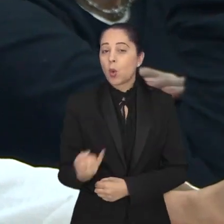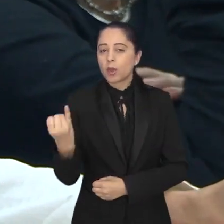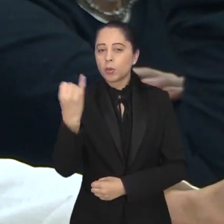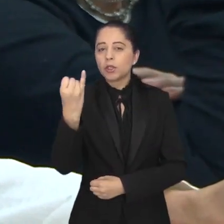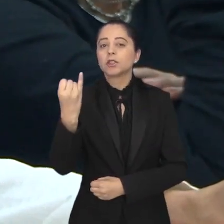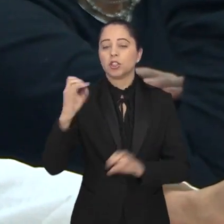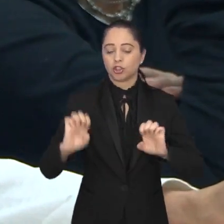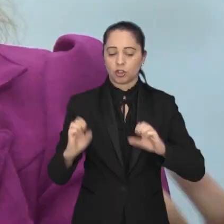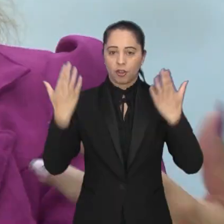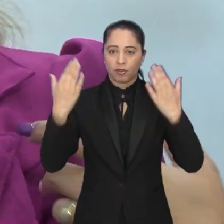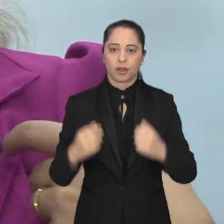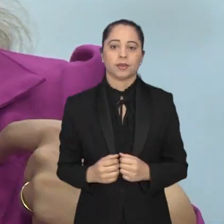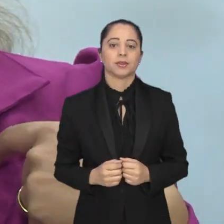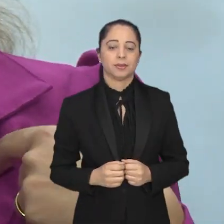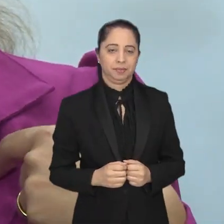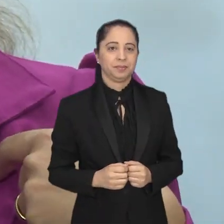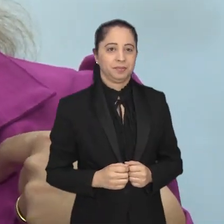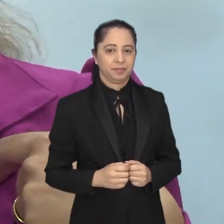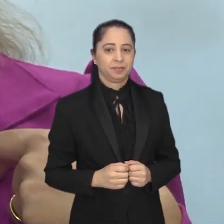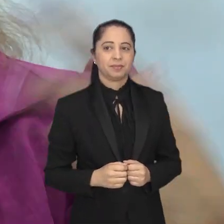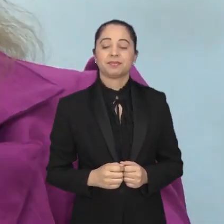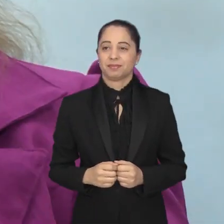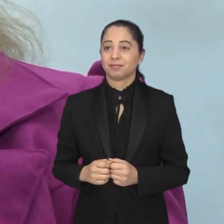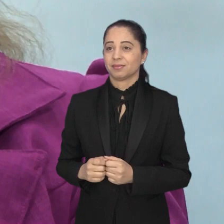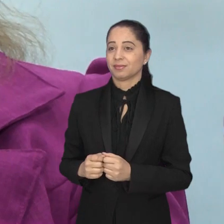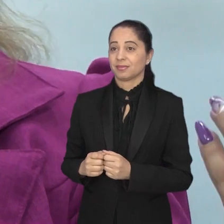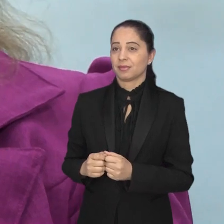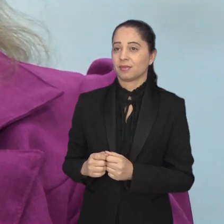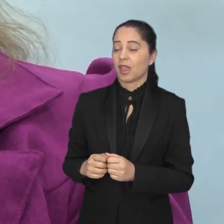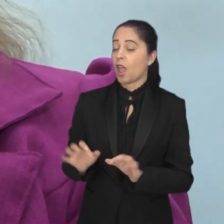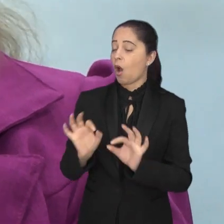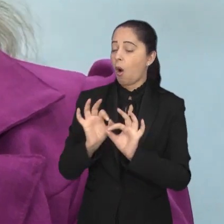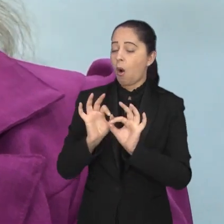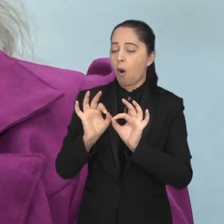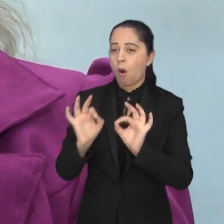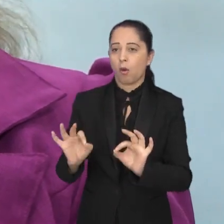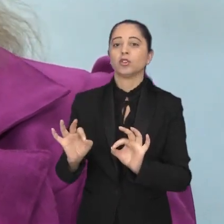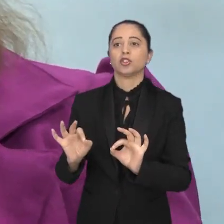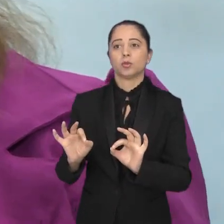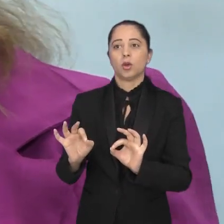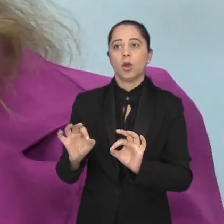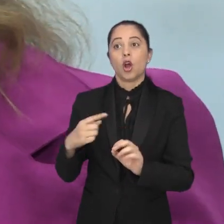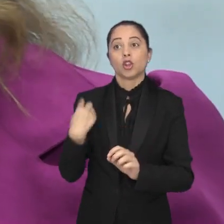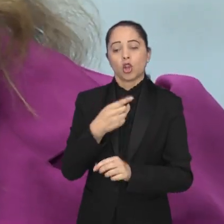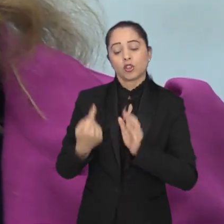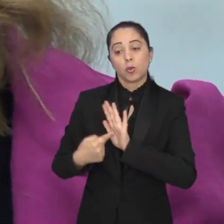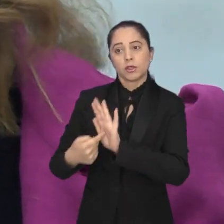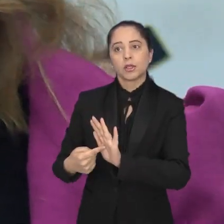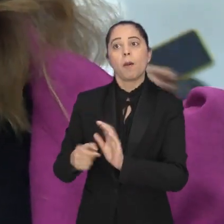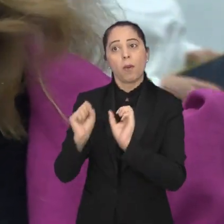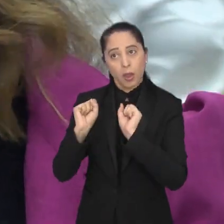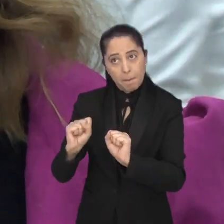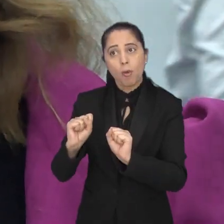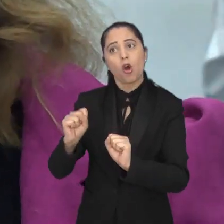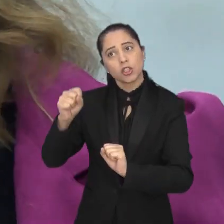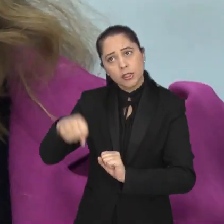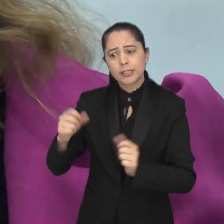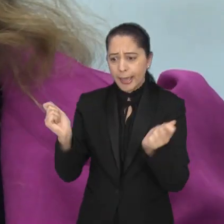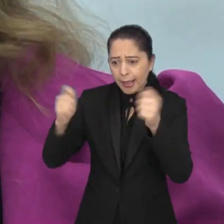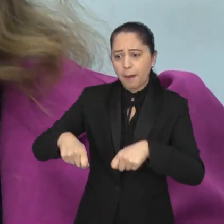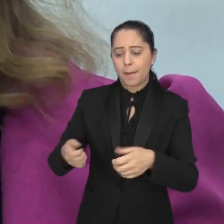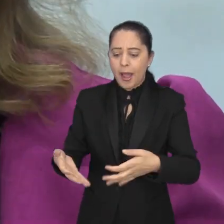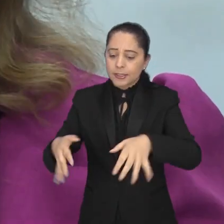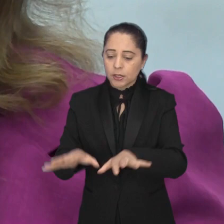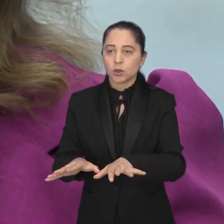objetivo do evento. É um exemplo vivo, um exemplo claro de que dá para fazer inclusão. Só precisa ter